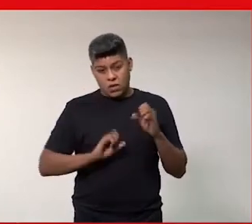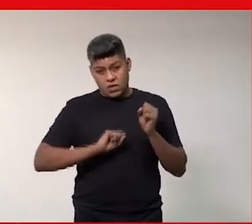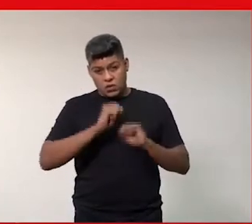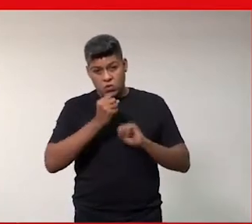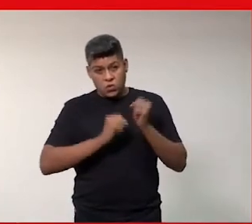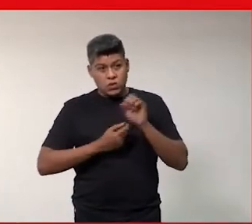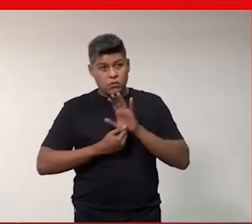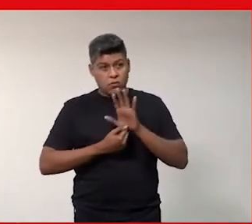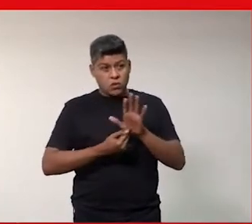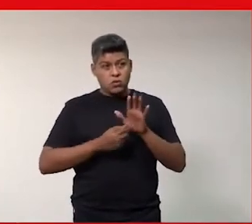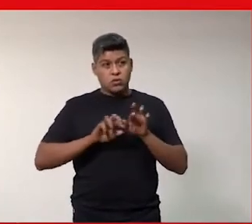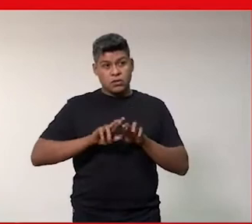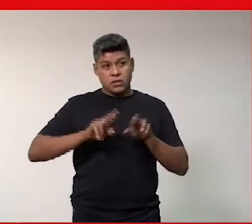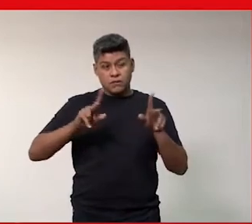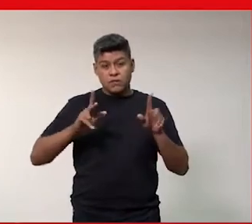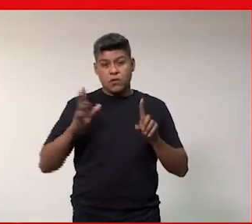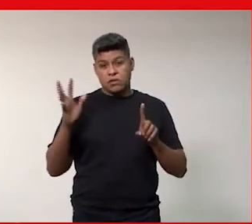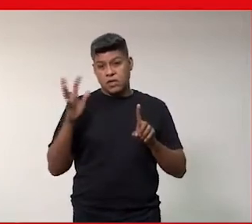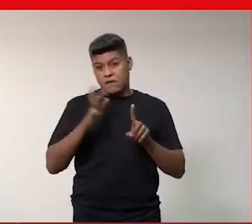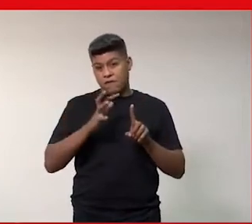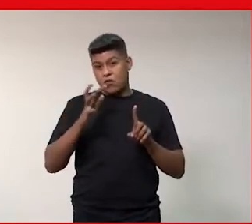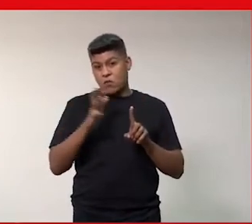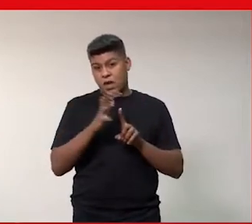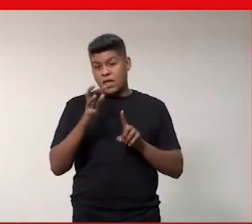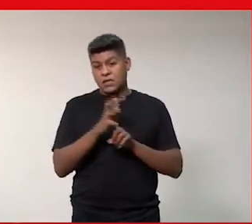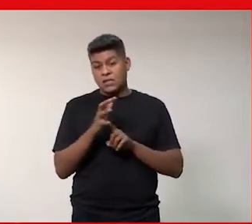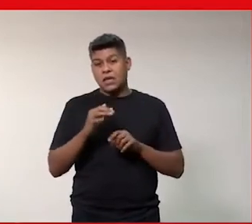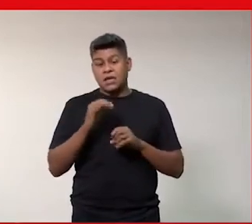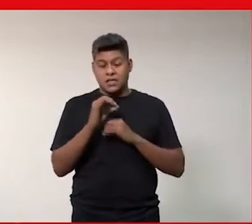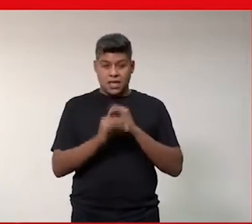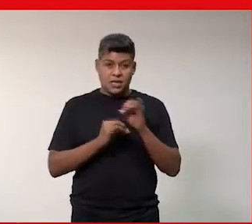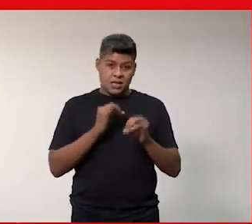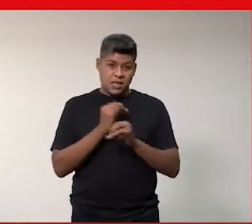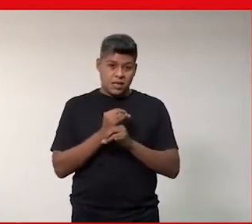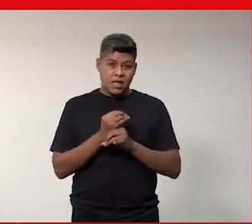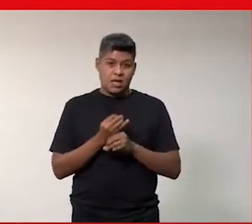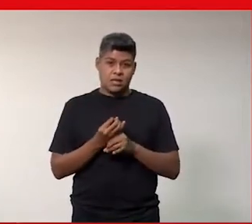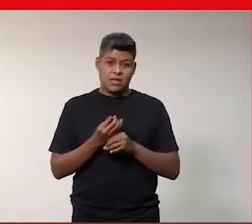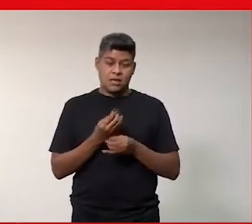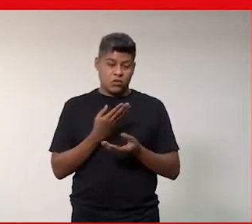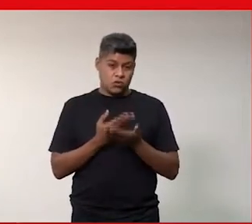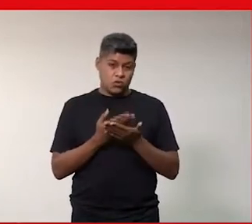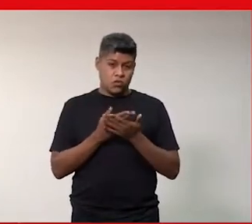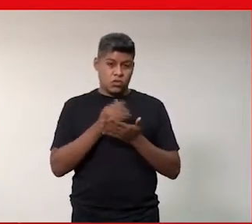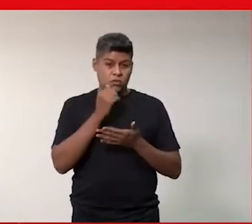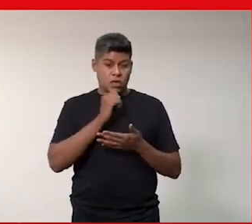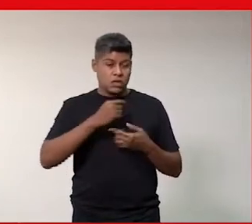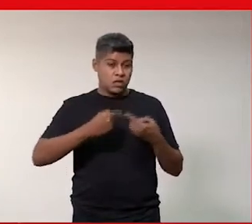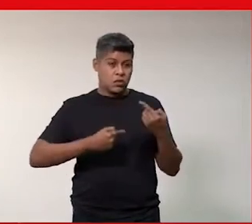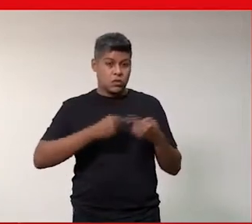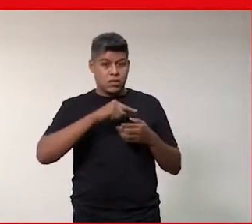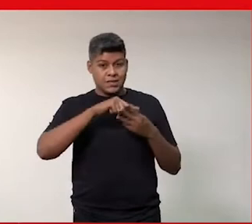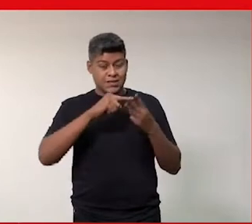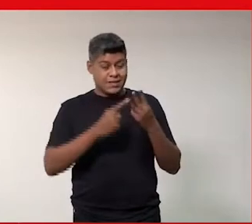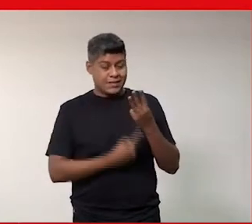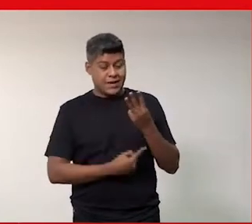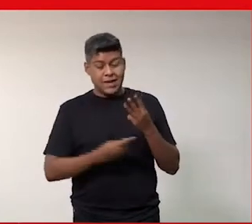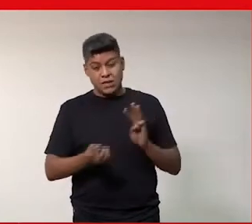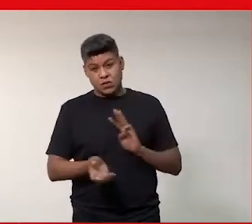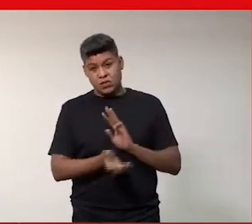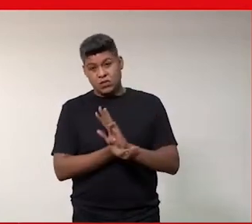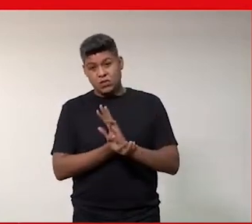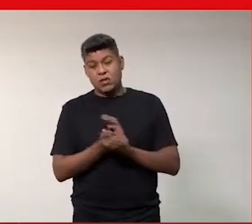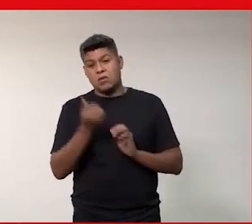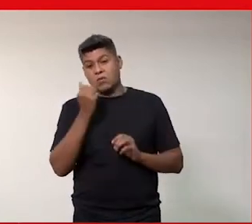apresentou a distinção da influência da internet na carreira das mulheres a partir da discussão de três gerações de mulheres